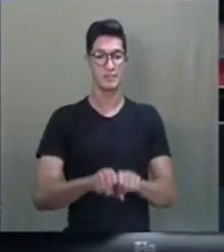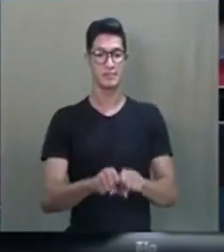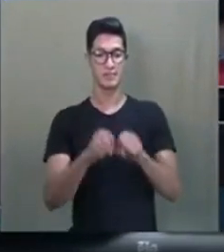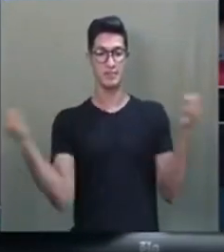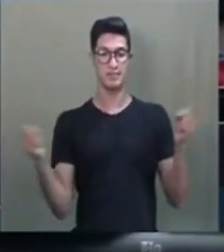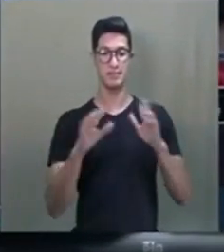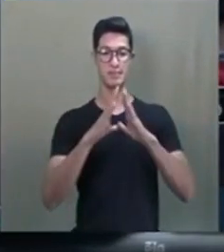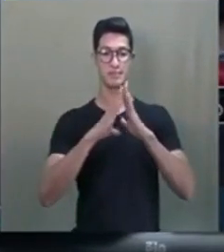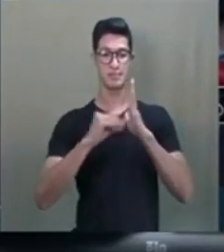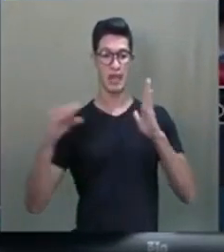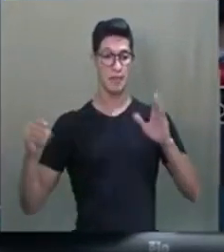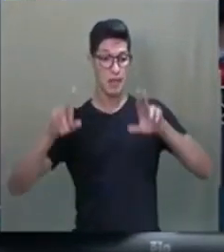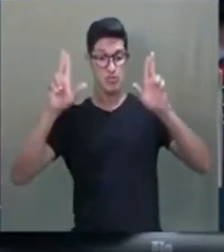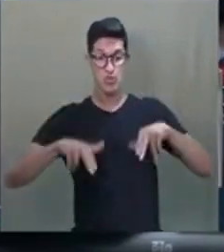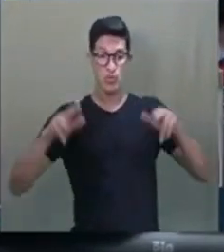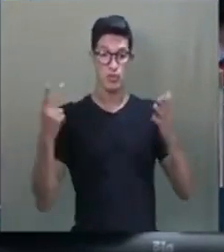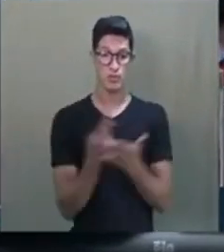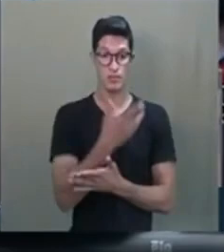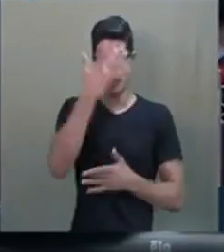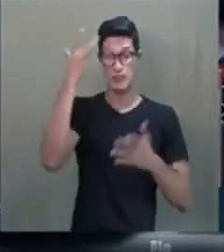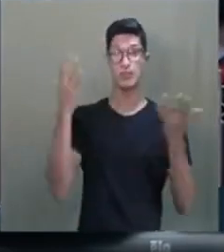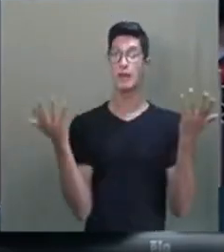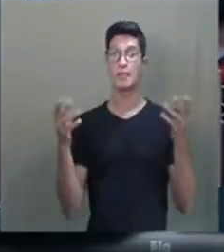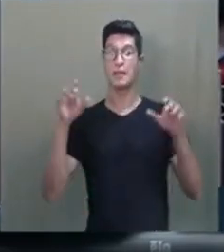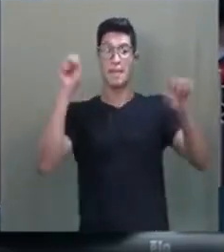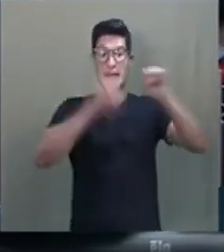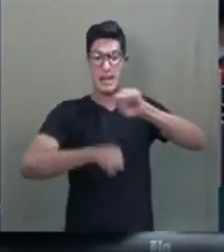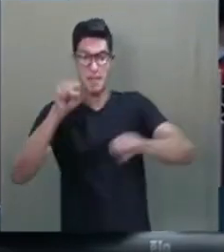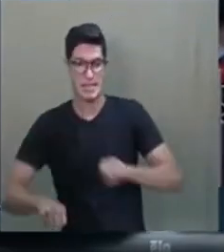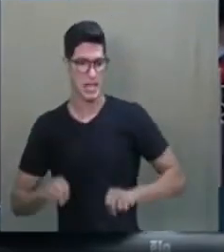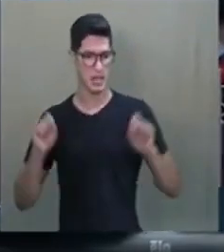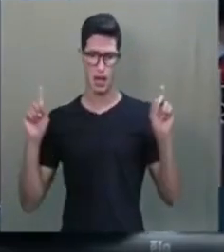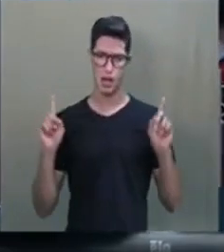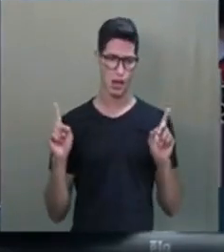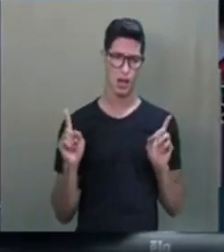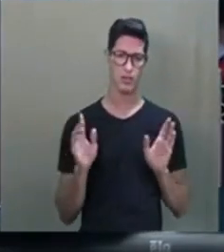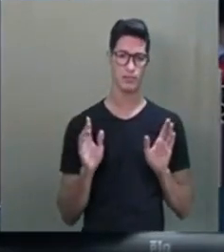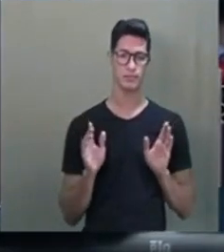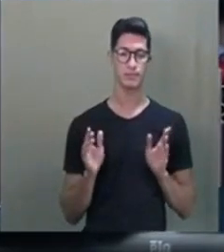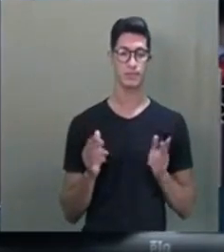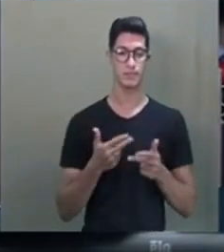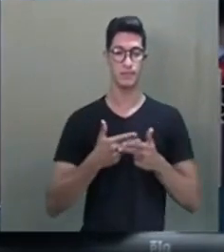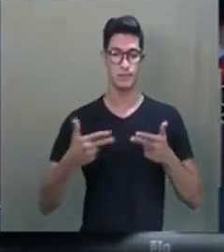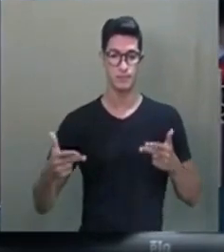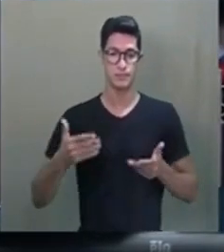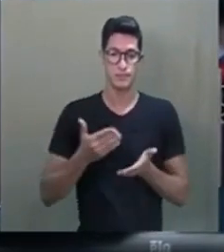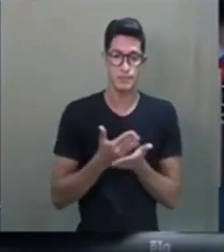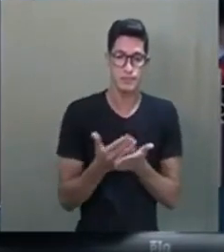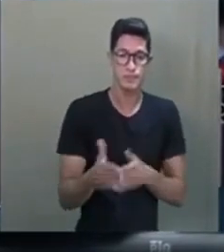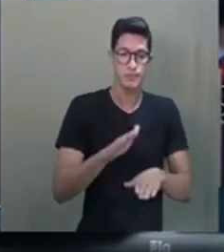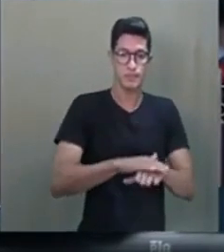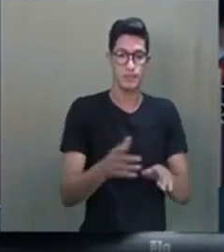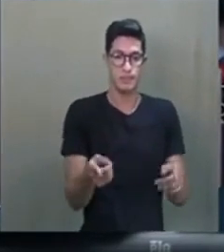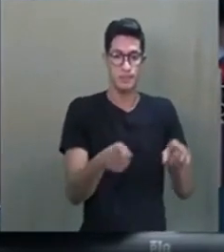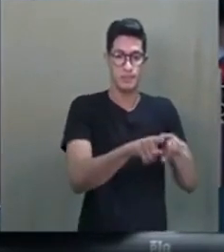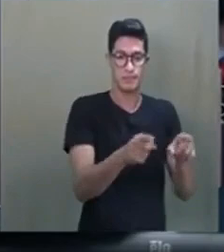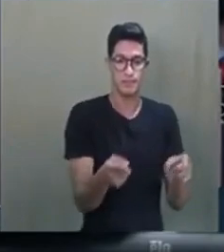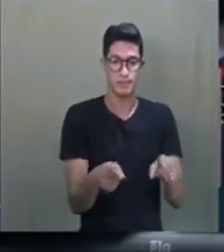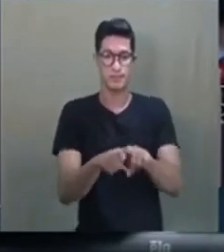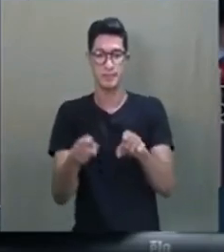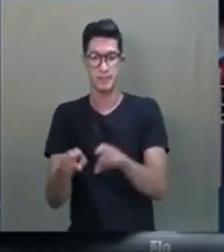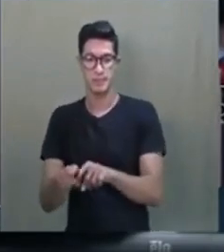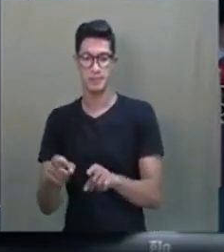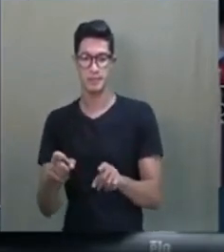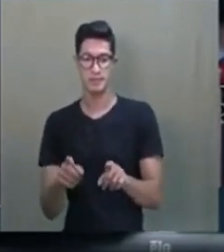de paradigma, que nunca tinha acontecido, que as pessoas achavam que tinha que se matar lá, que tinha que se brigar. E a gente começou a fazer parceria junto, os